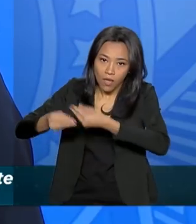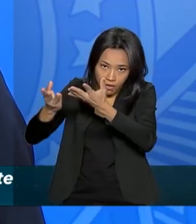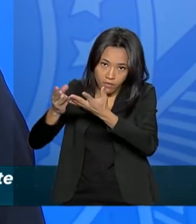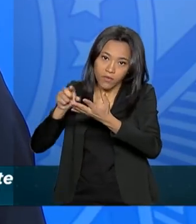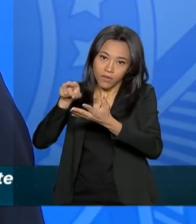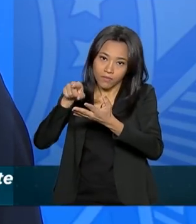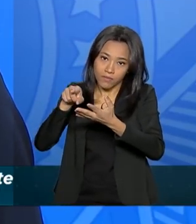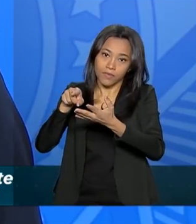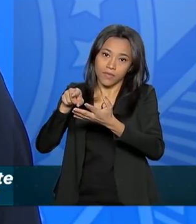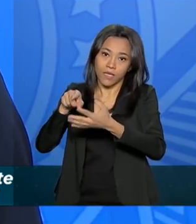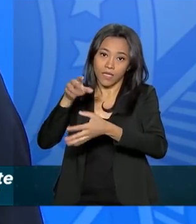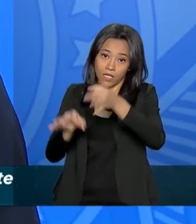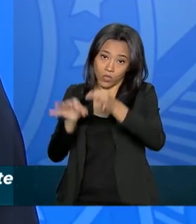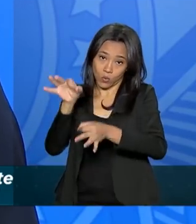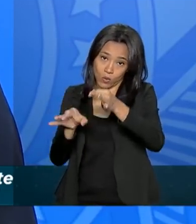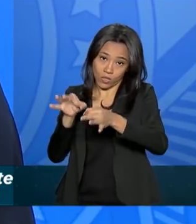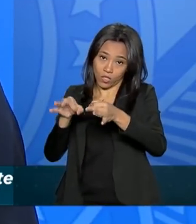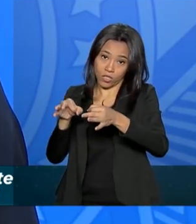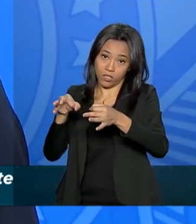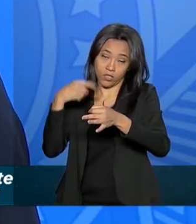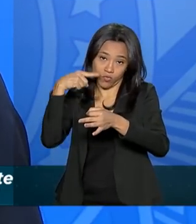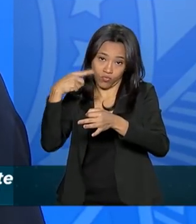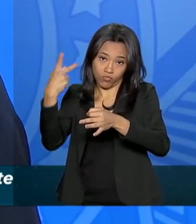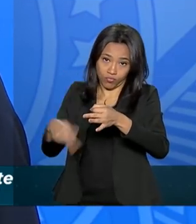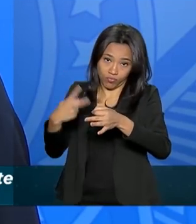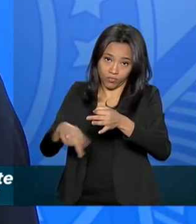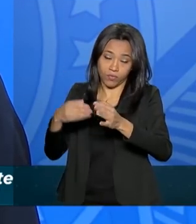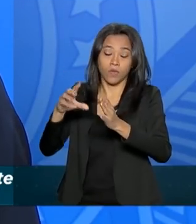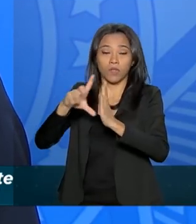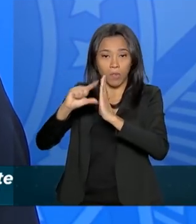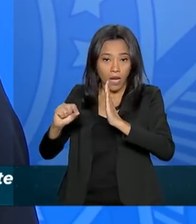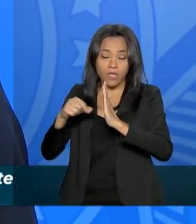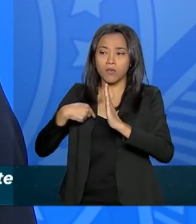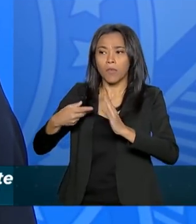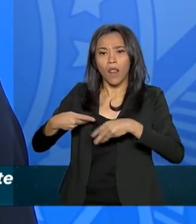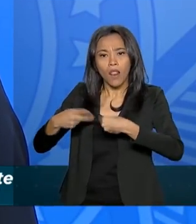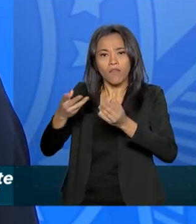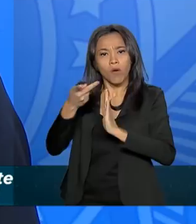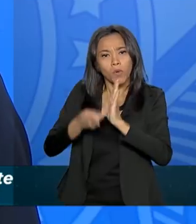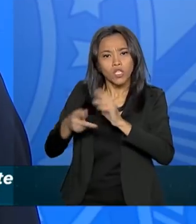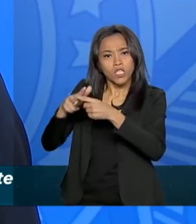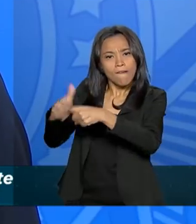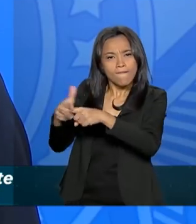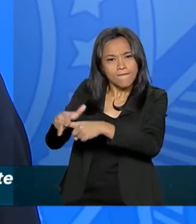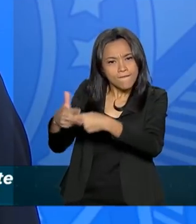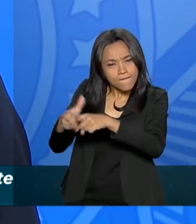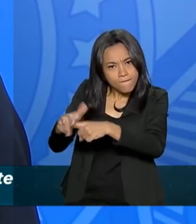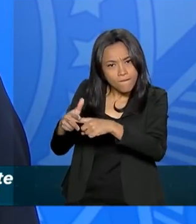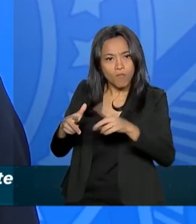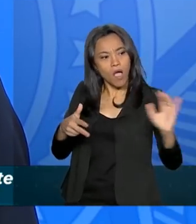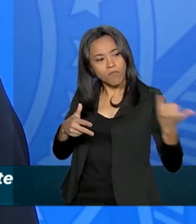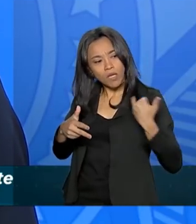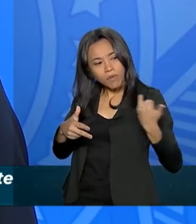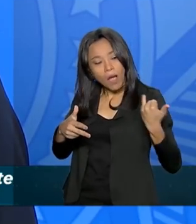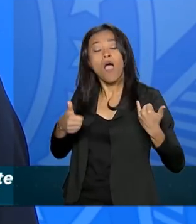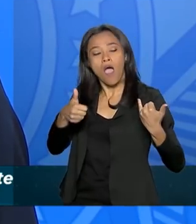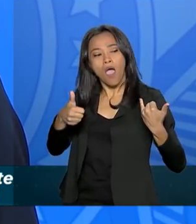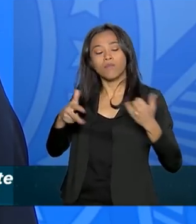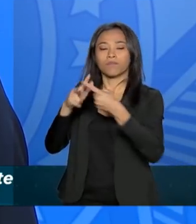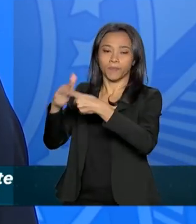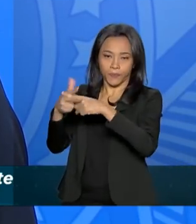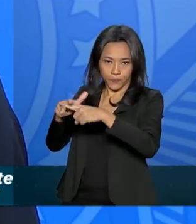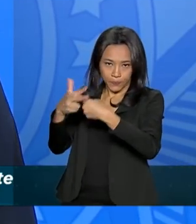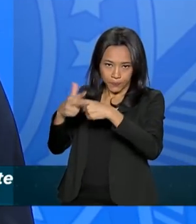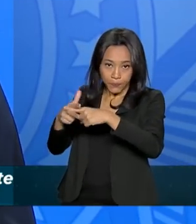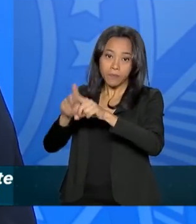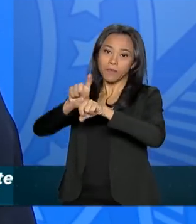a assessoria jurídica nossa, e se puder fazer, a gente faz para melhorar esse entendimento, não